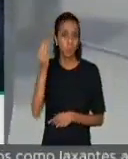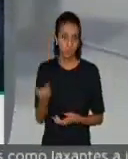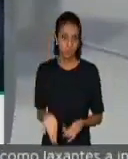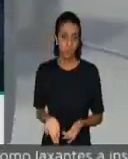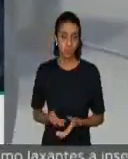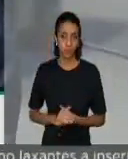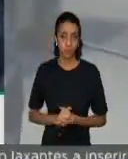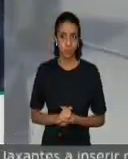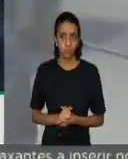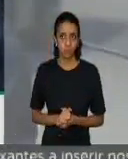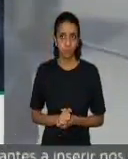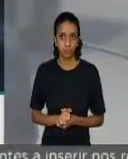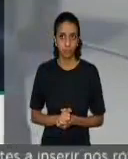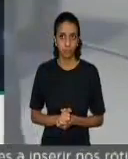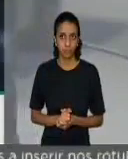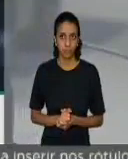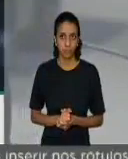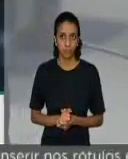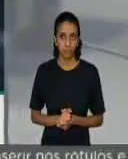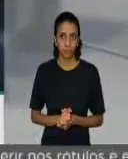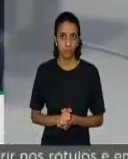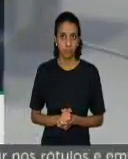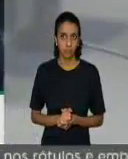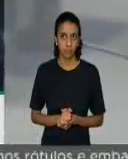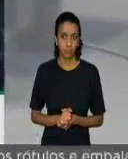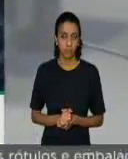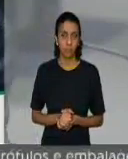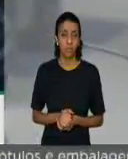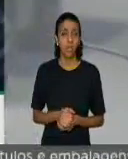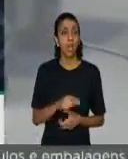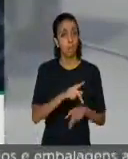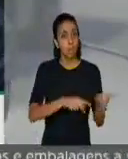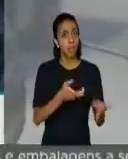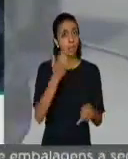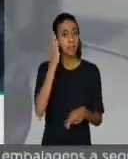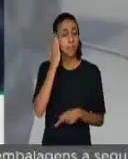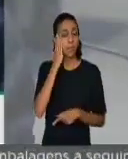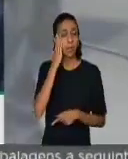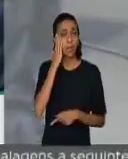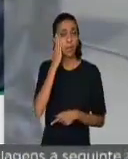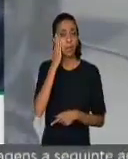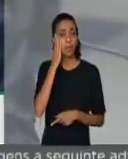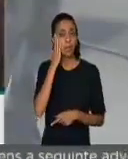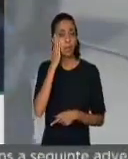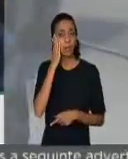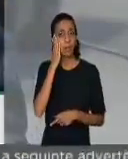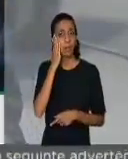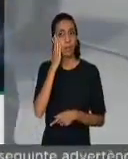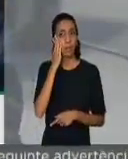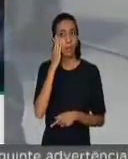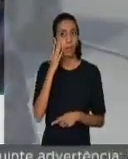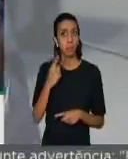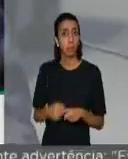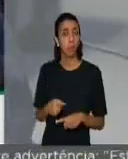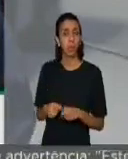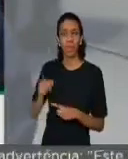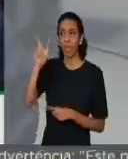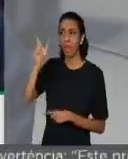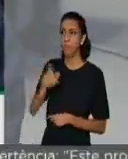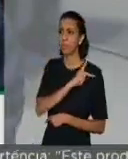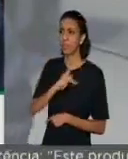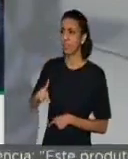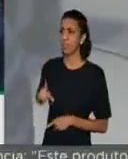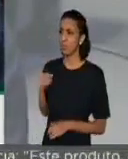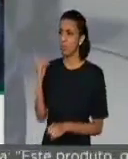que que o presidente recebeu, só para concluir presidente fora do horário da